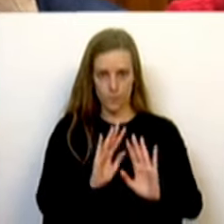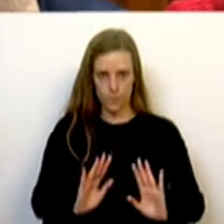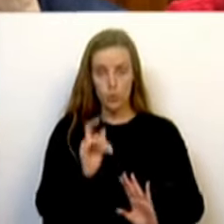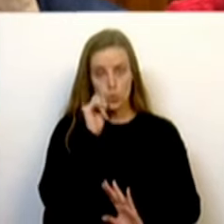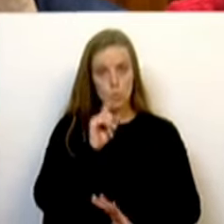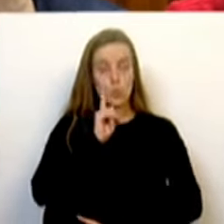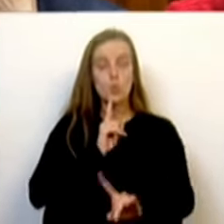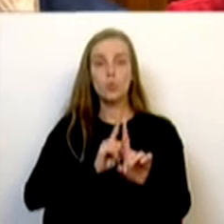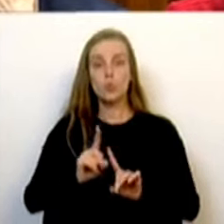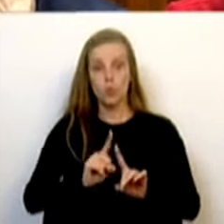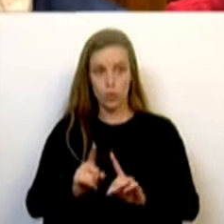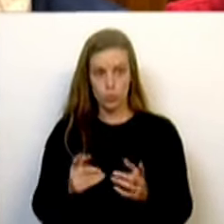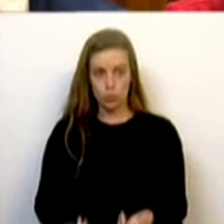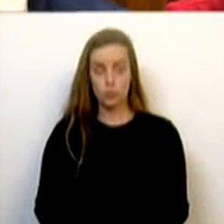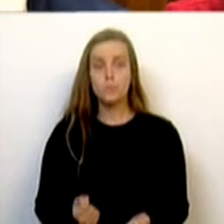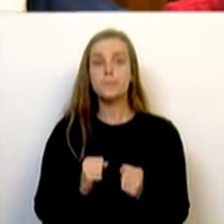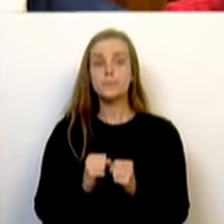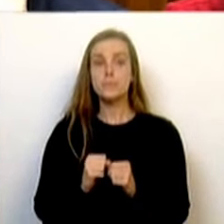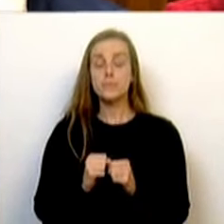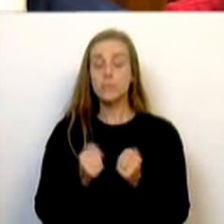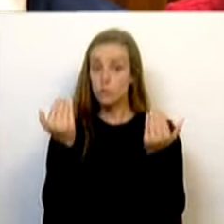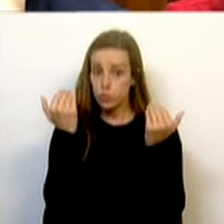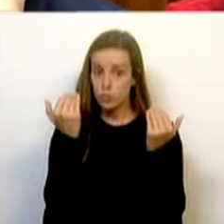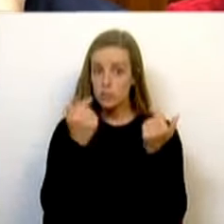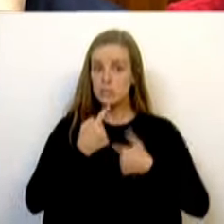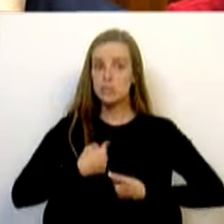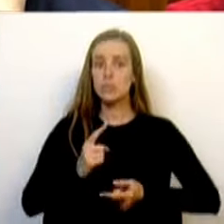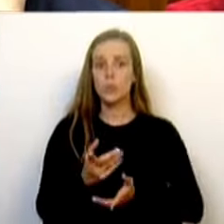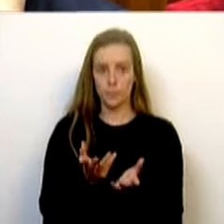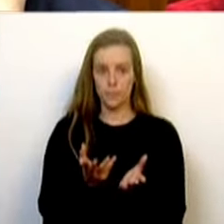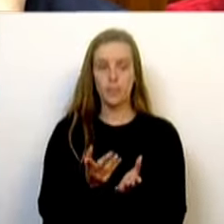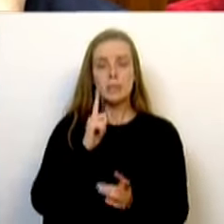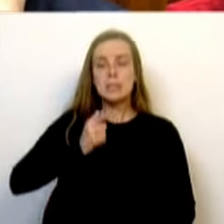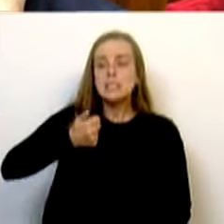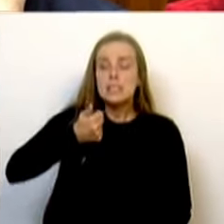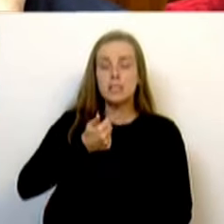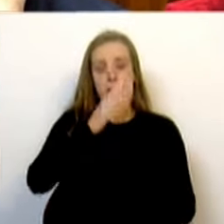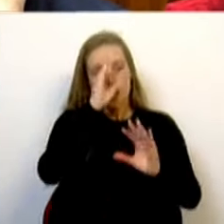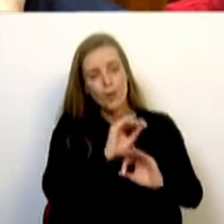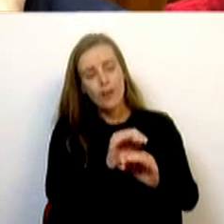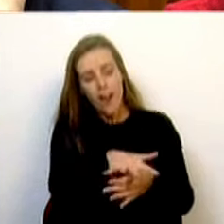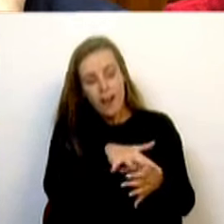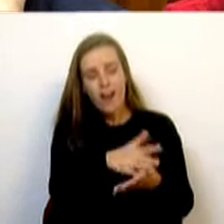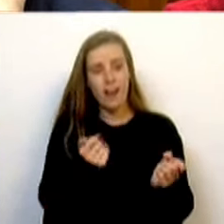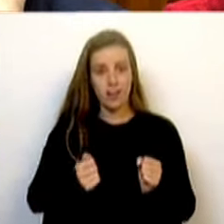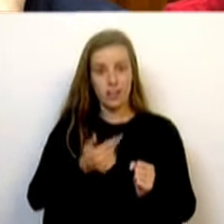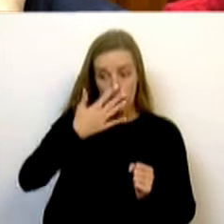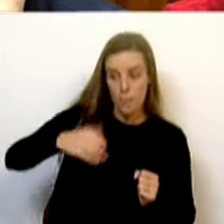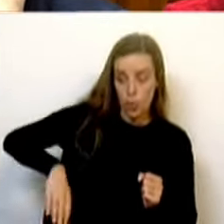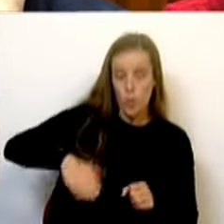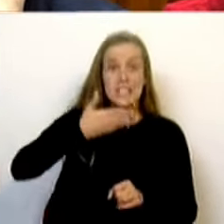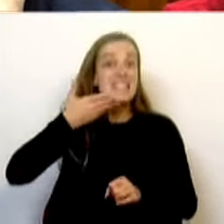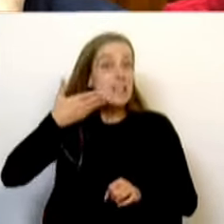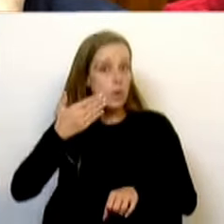senhores deputados, os dados também revelam bem a prioridade que sido dada à educação. O abandono escolar precoce